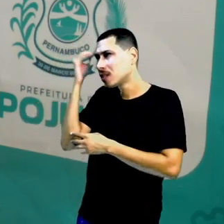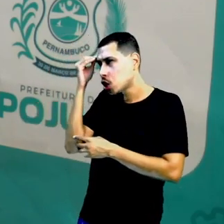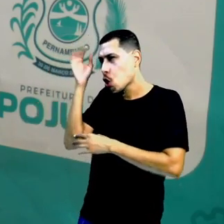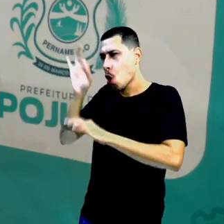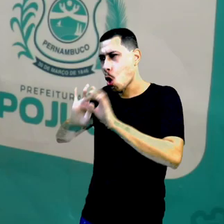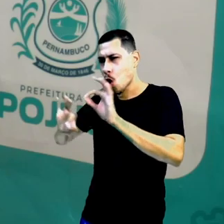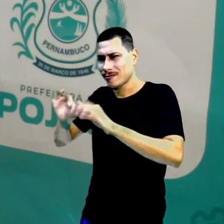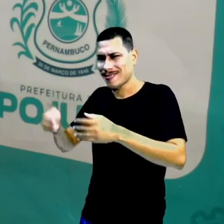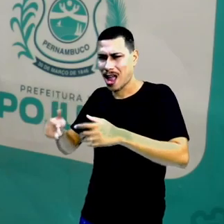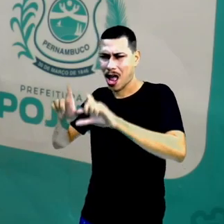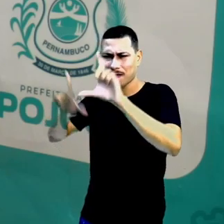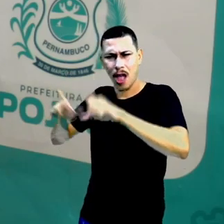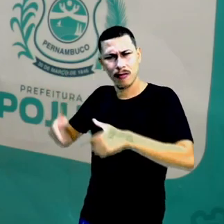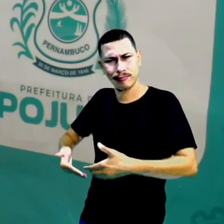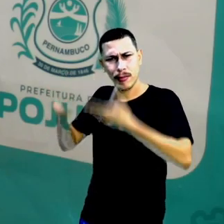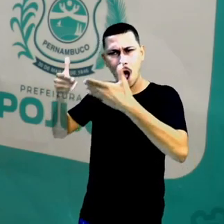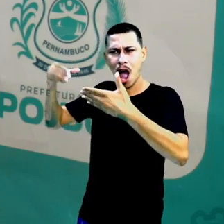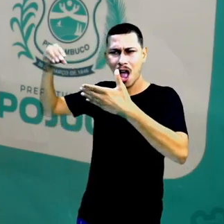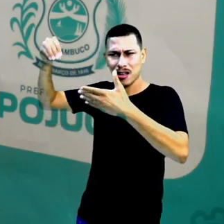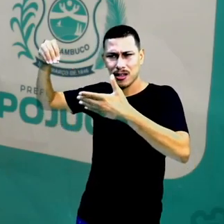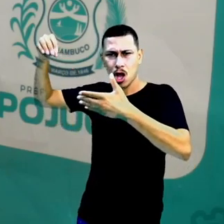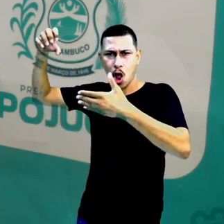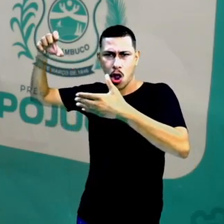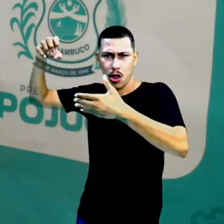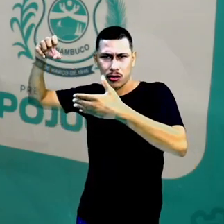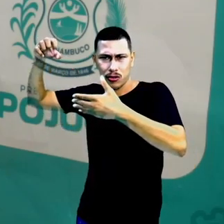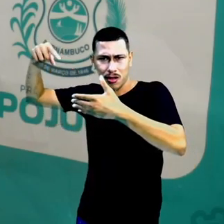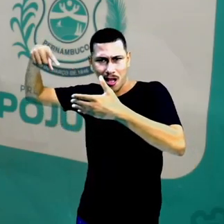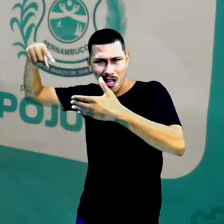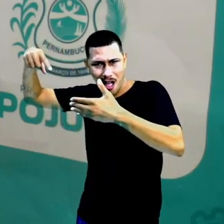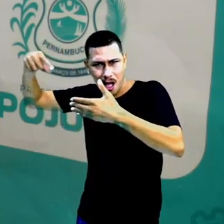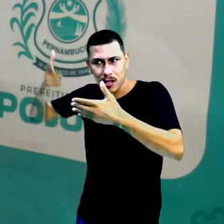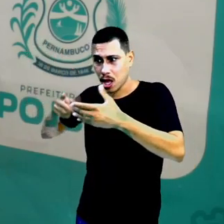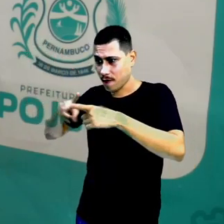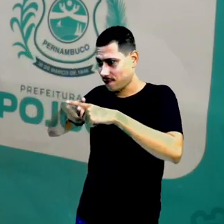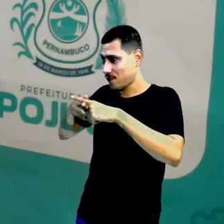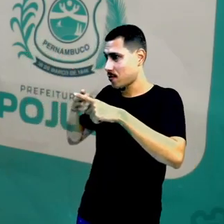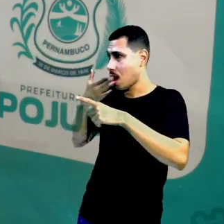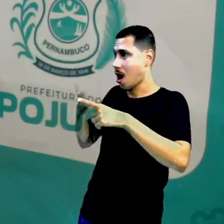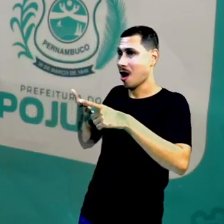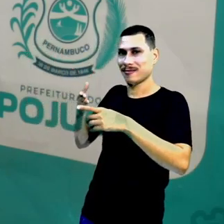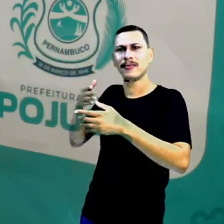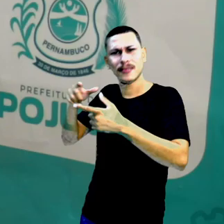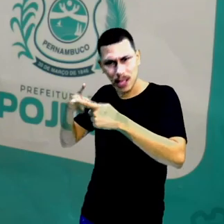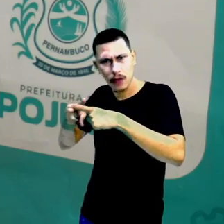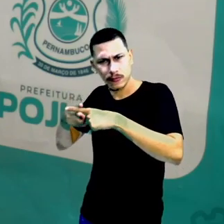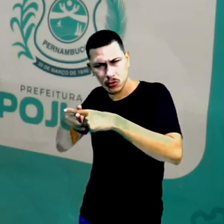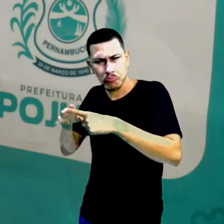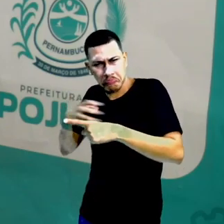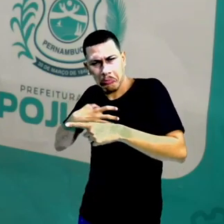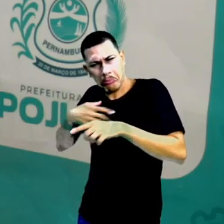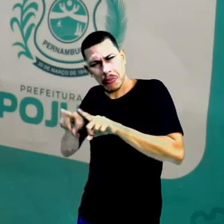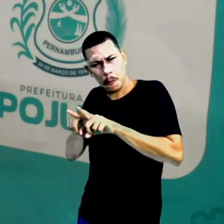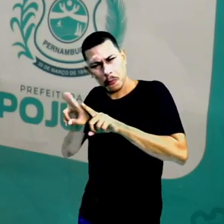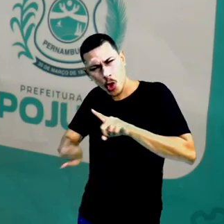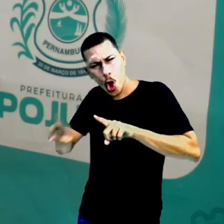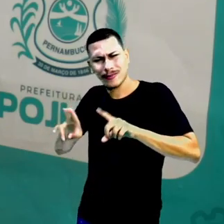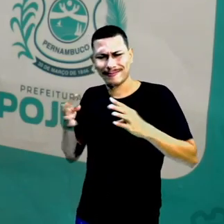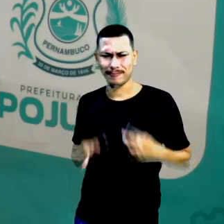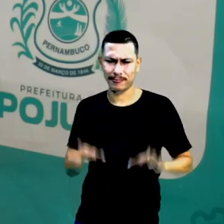antena e o sinal começou a pegar. Isso também é uma forma de usar novas